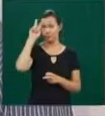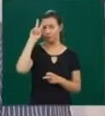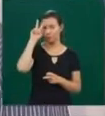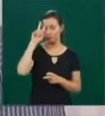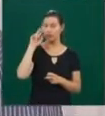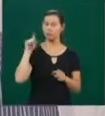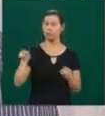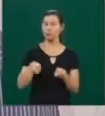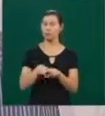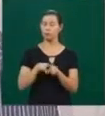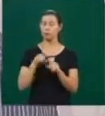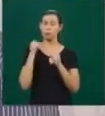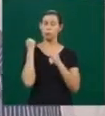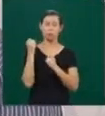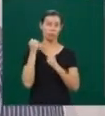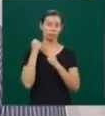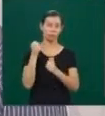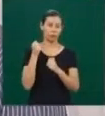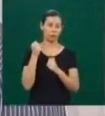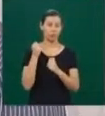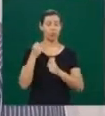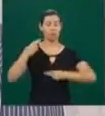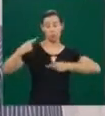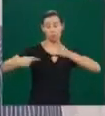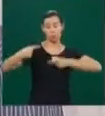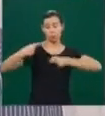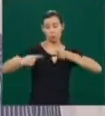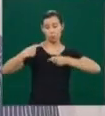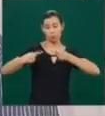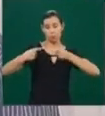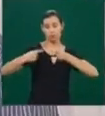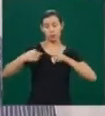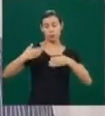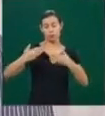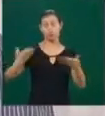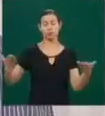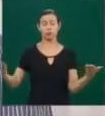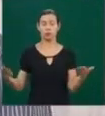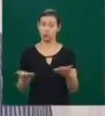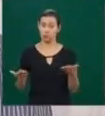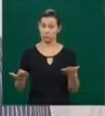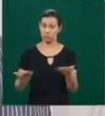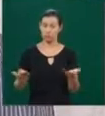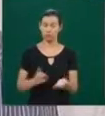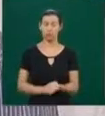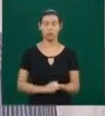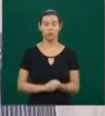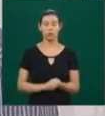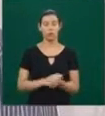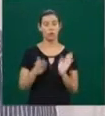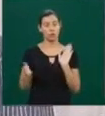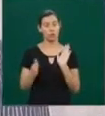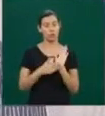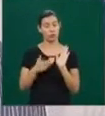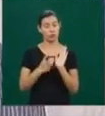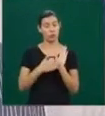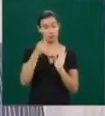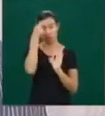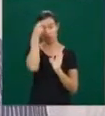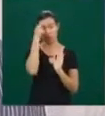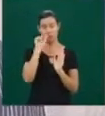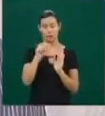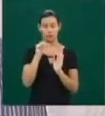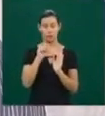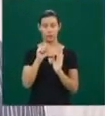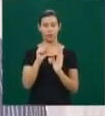na Contemporaneidade. Então é um evento bastante abrangente, cuja proposta é pensar como historicamente são